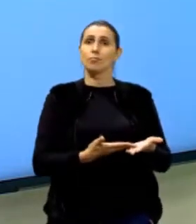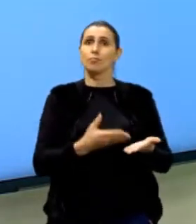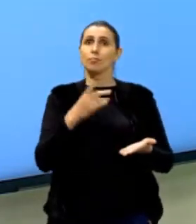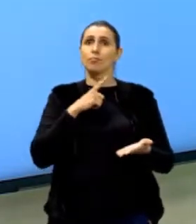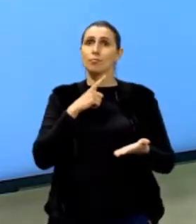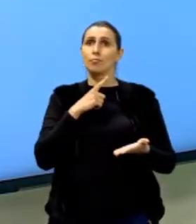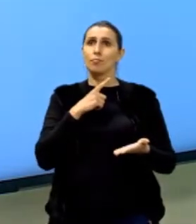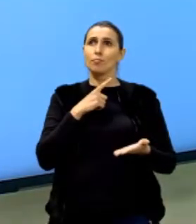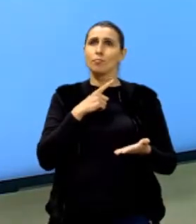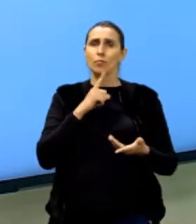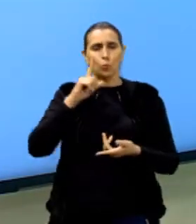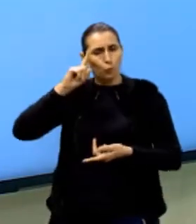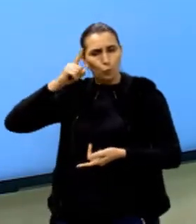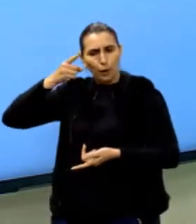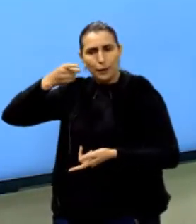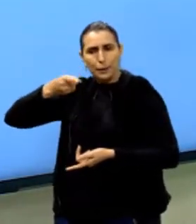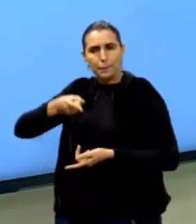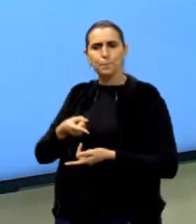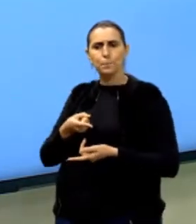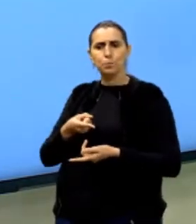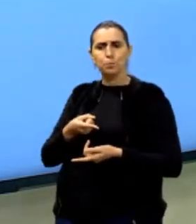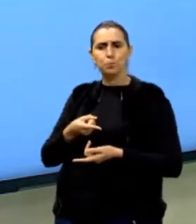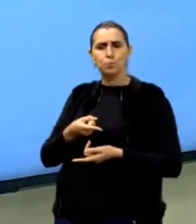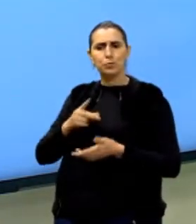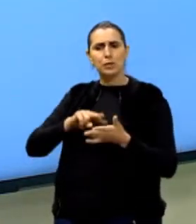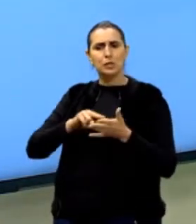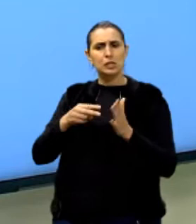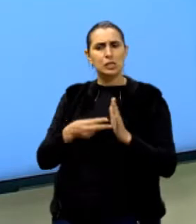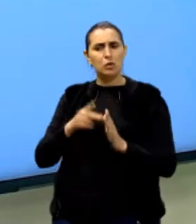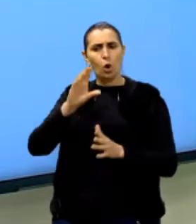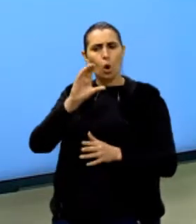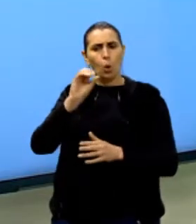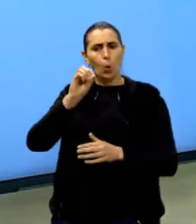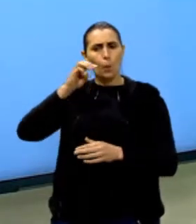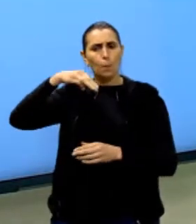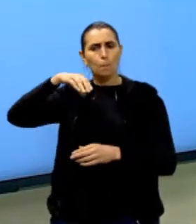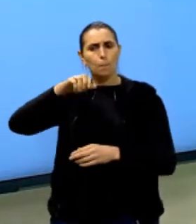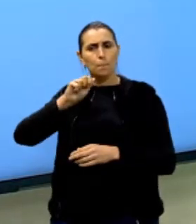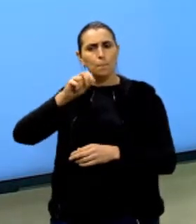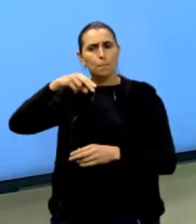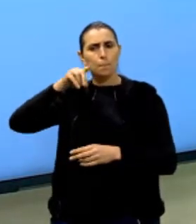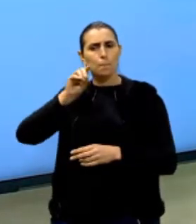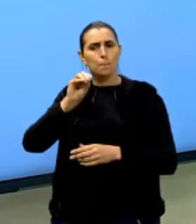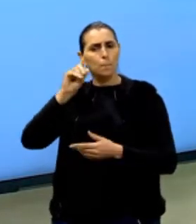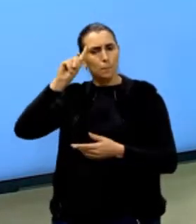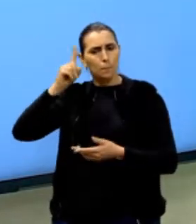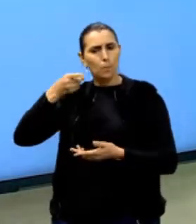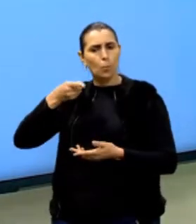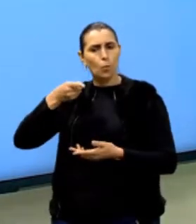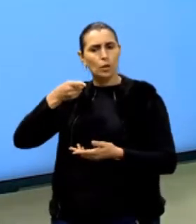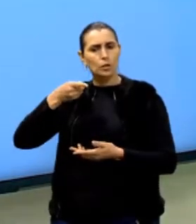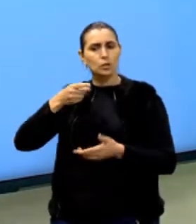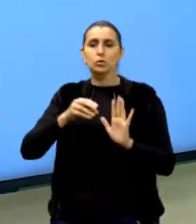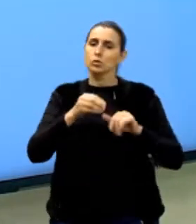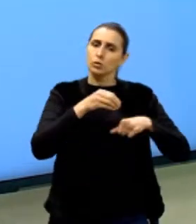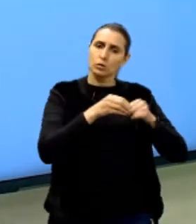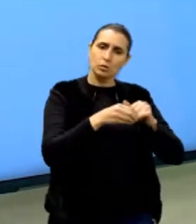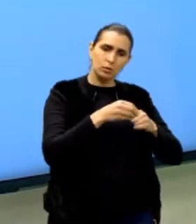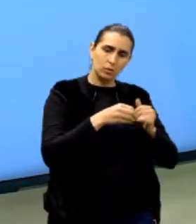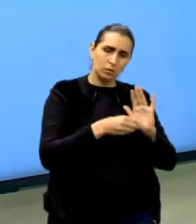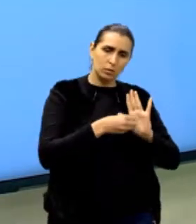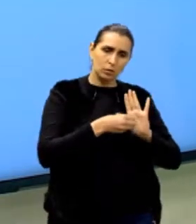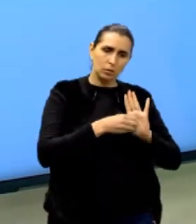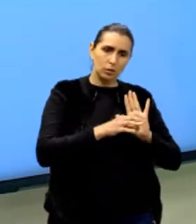comando. O que que é comando? Olha assim, Dica de redação, tá? Então, o que que a gente vai